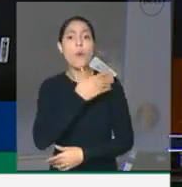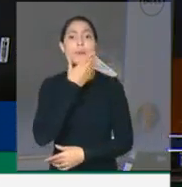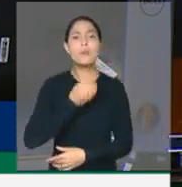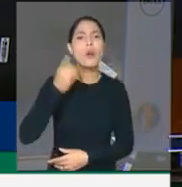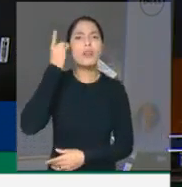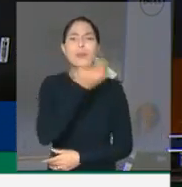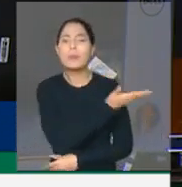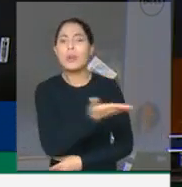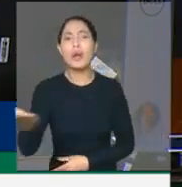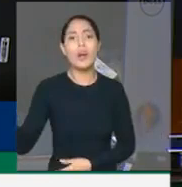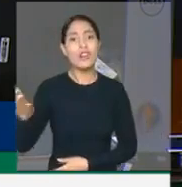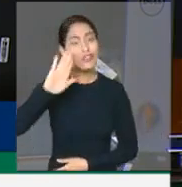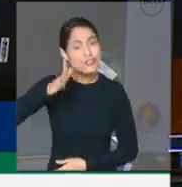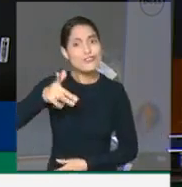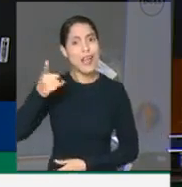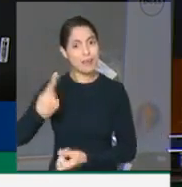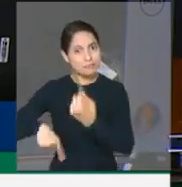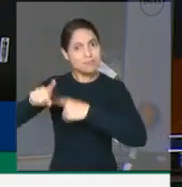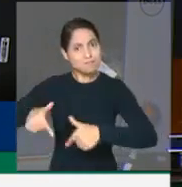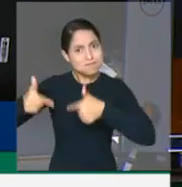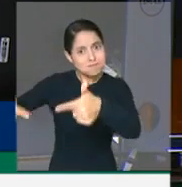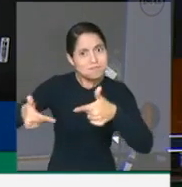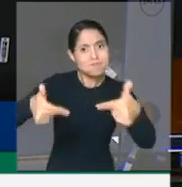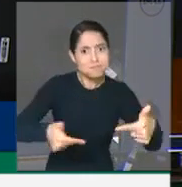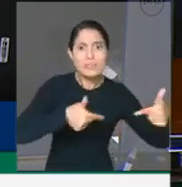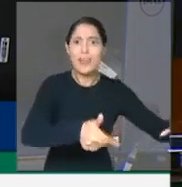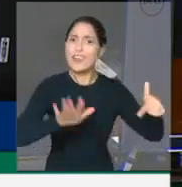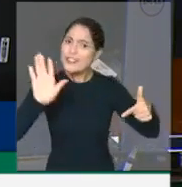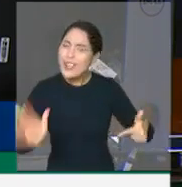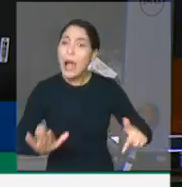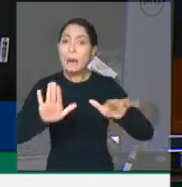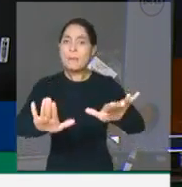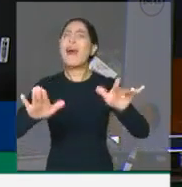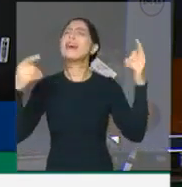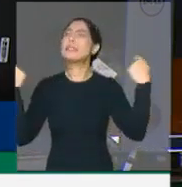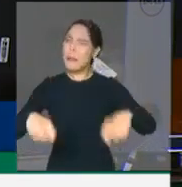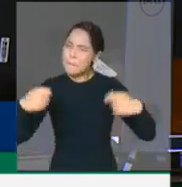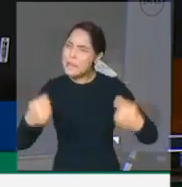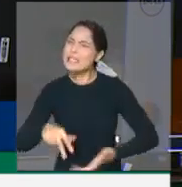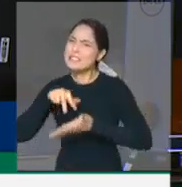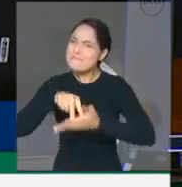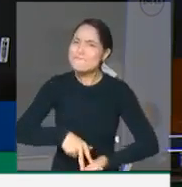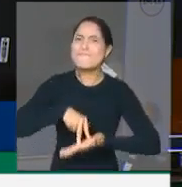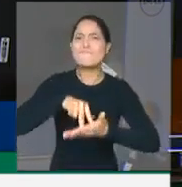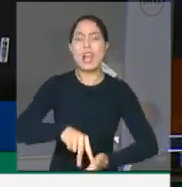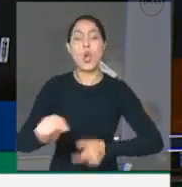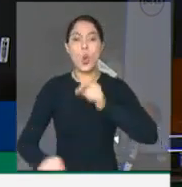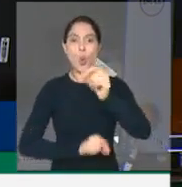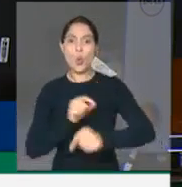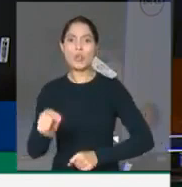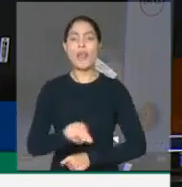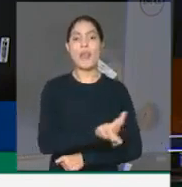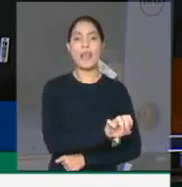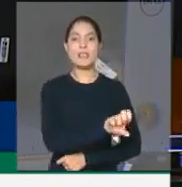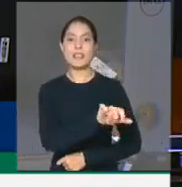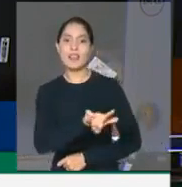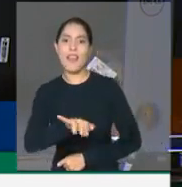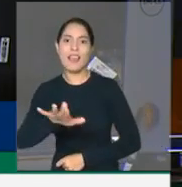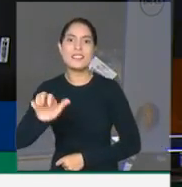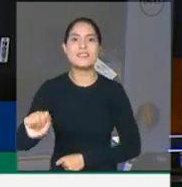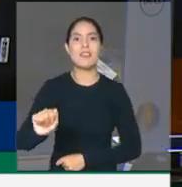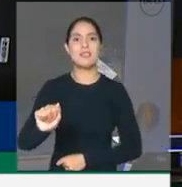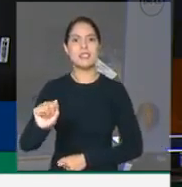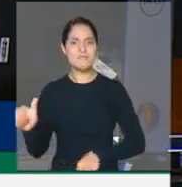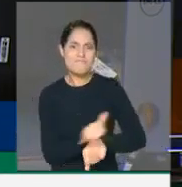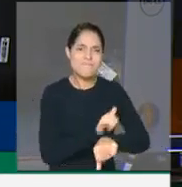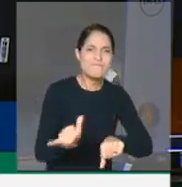muito, mas há muito o que fazer. Armados do espírito da resiliência e da capacidade de trabalho do nosso povo, haveremos que conseguir.